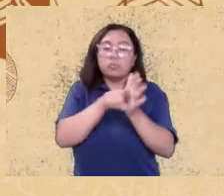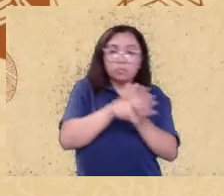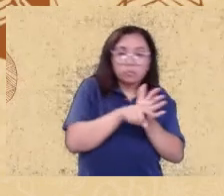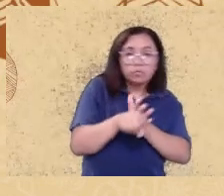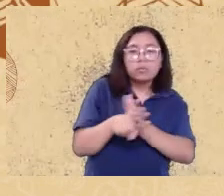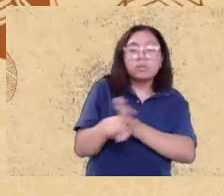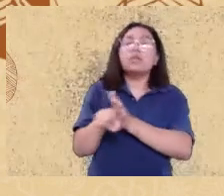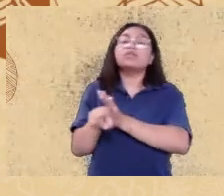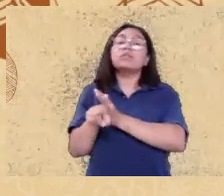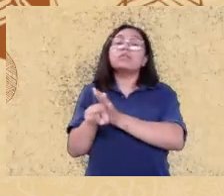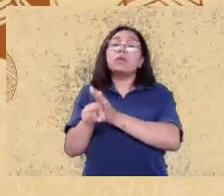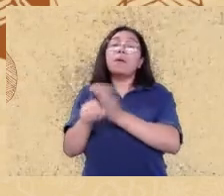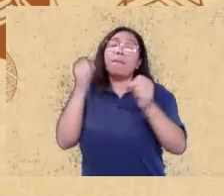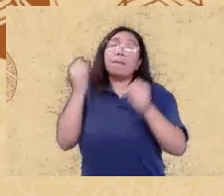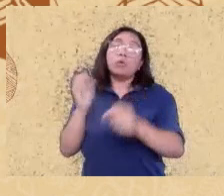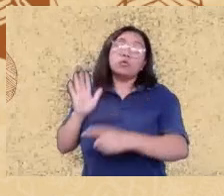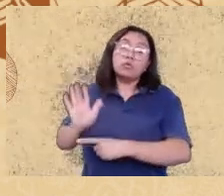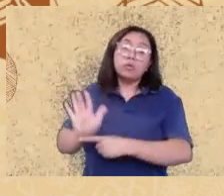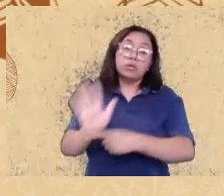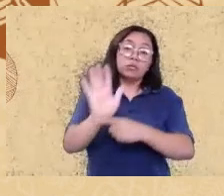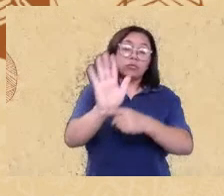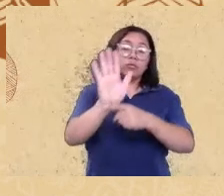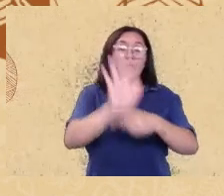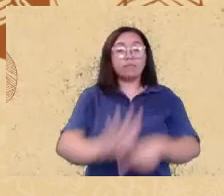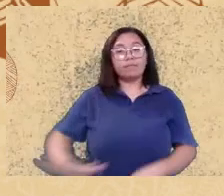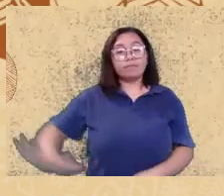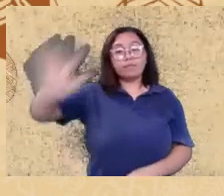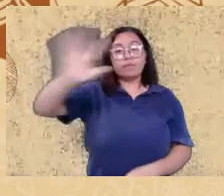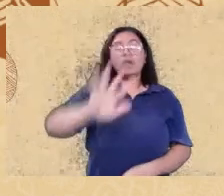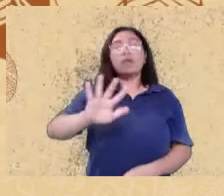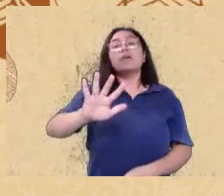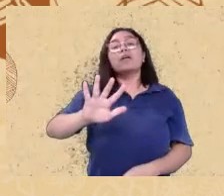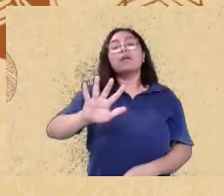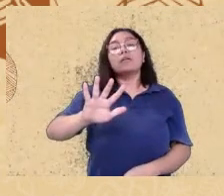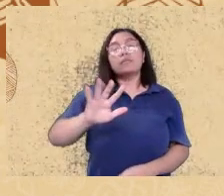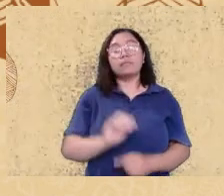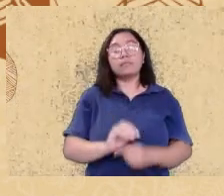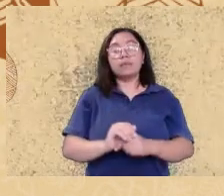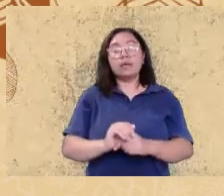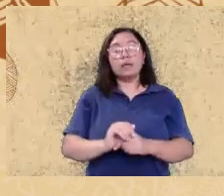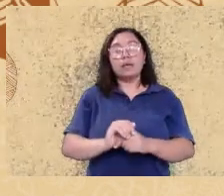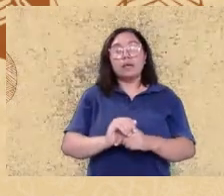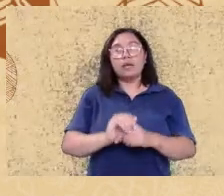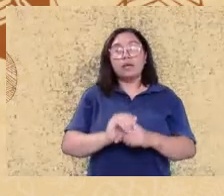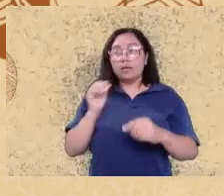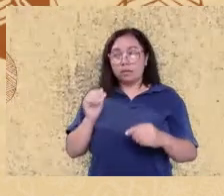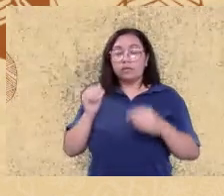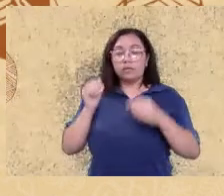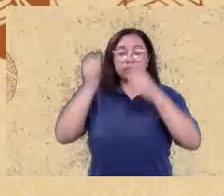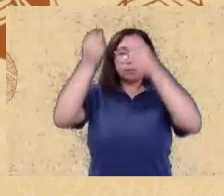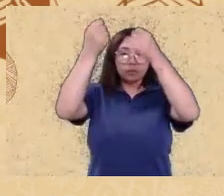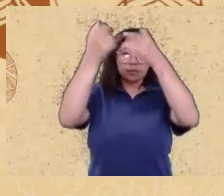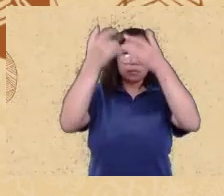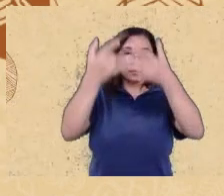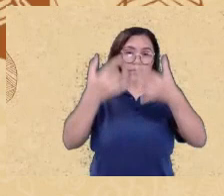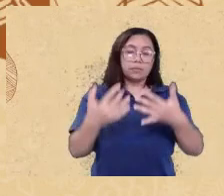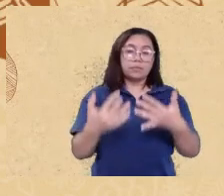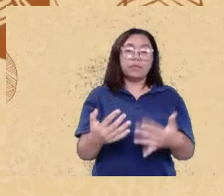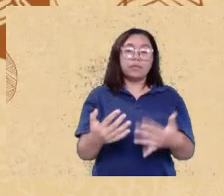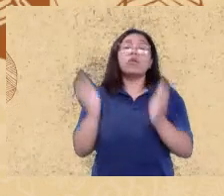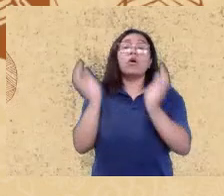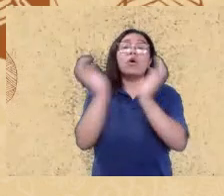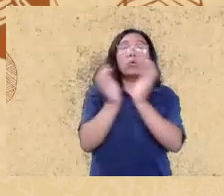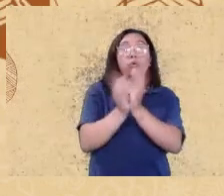fornecer um panorama mais equitativo em relação a esses grupos populacionais tá